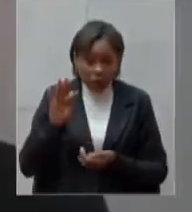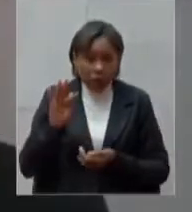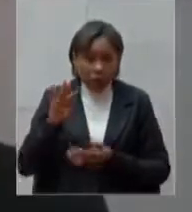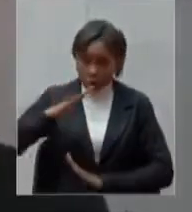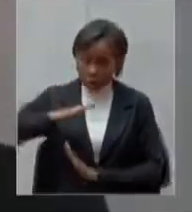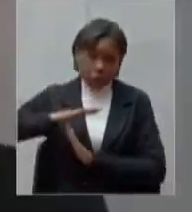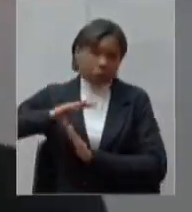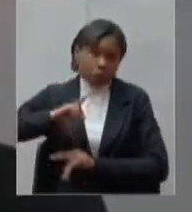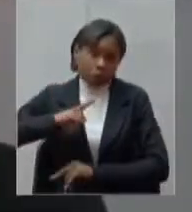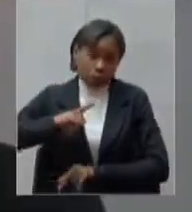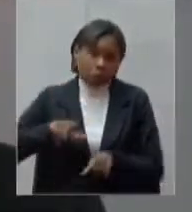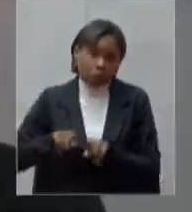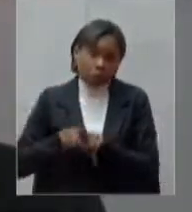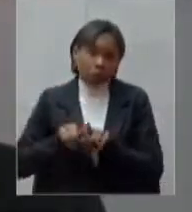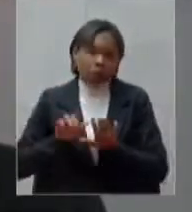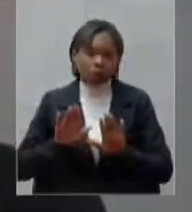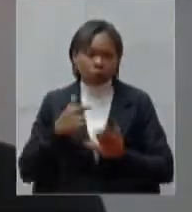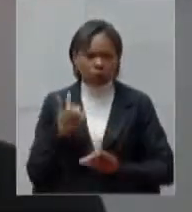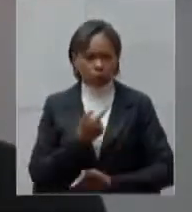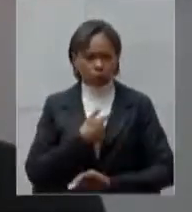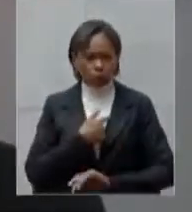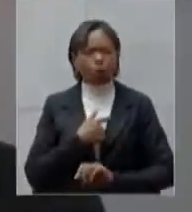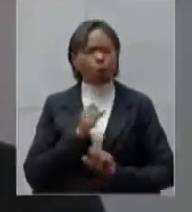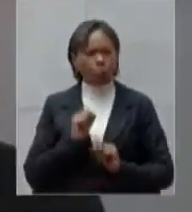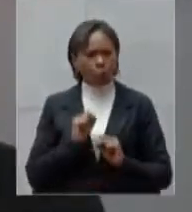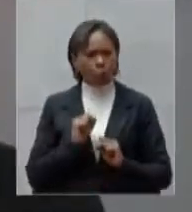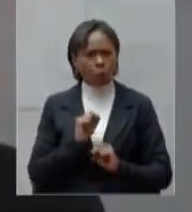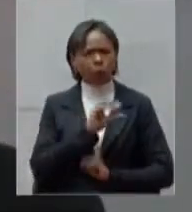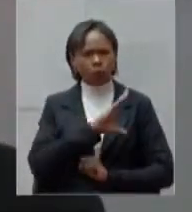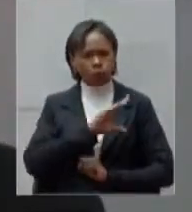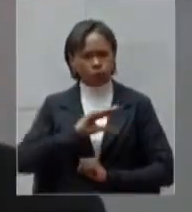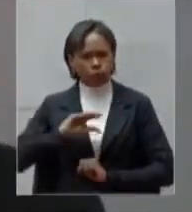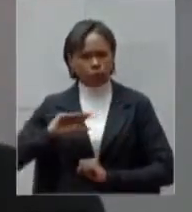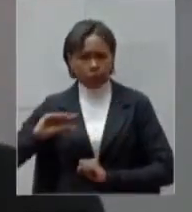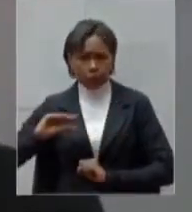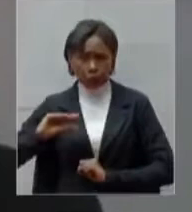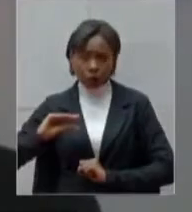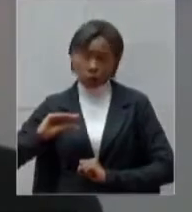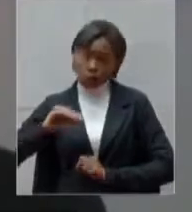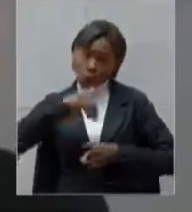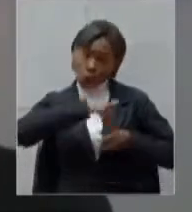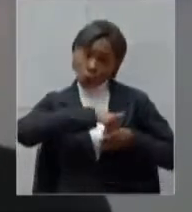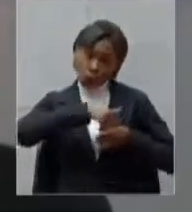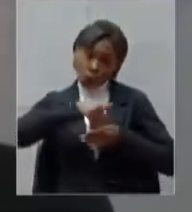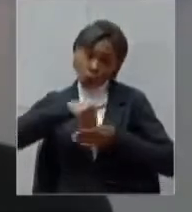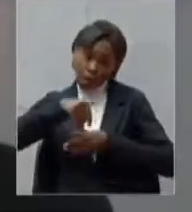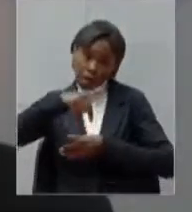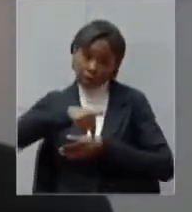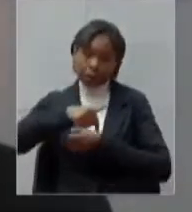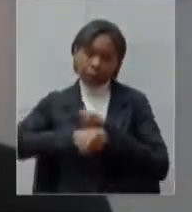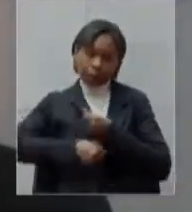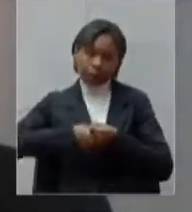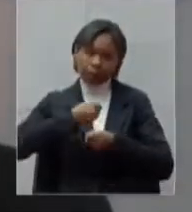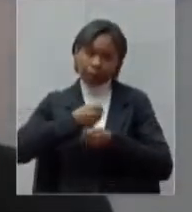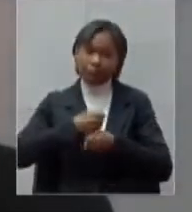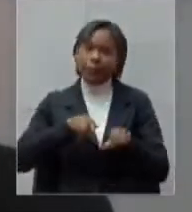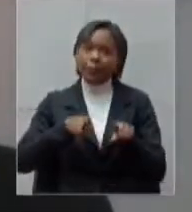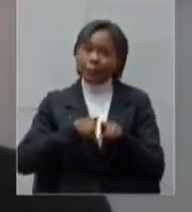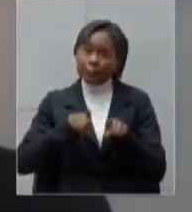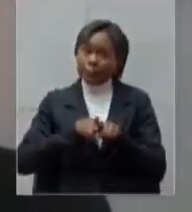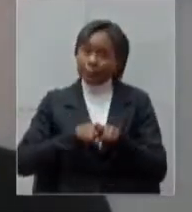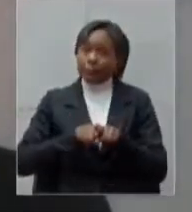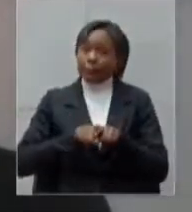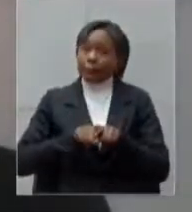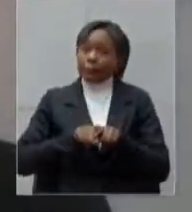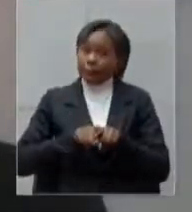uma possibilidade de postergar o processo eleitoral desse ano isso também nos aperta no final porque